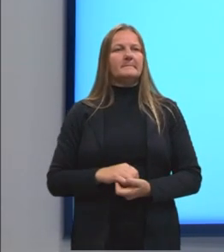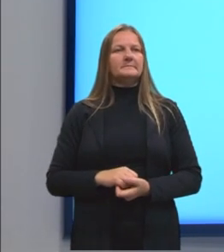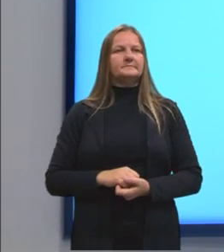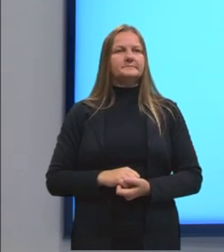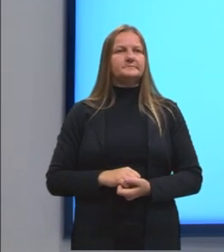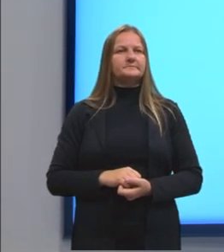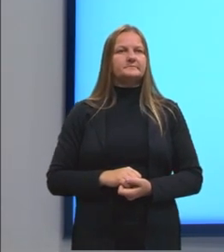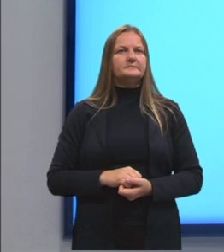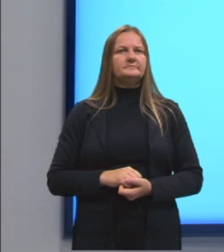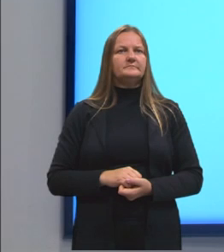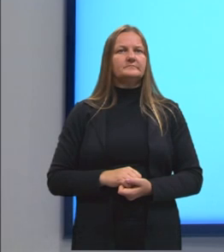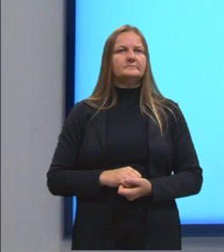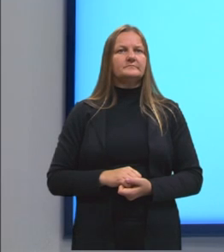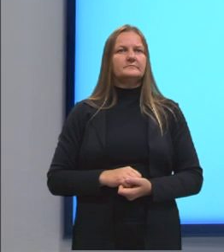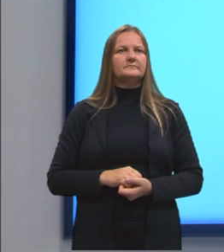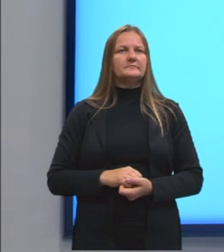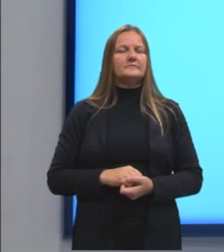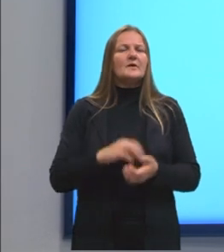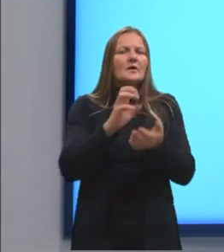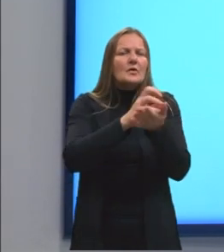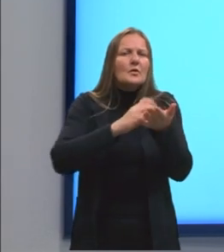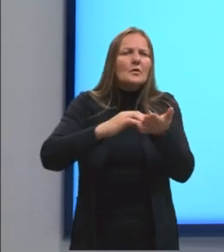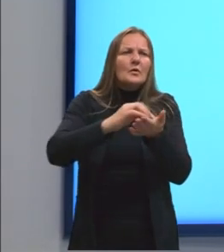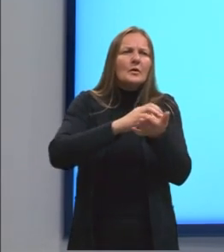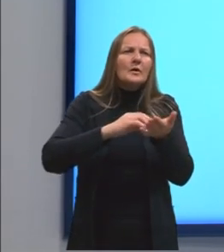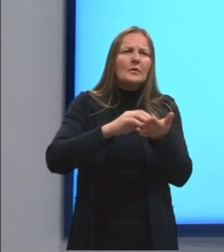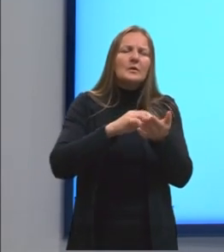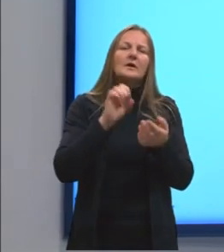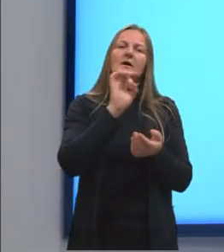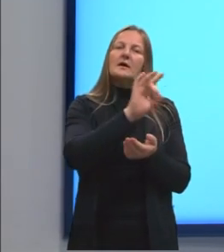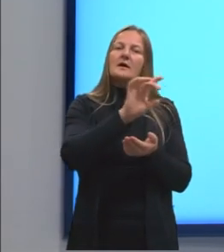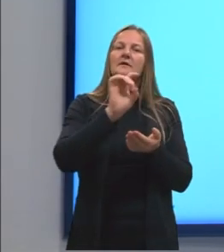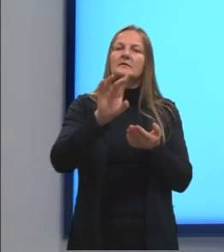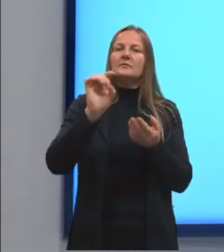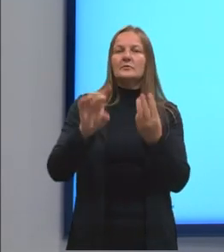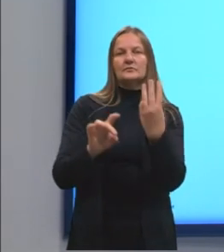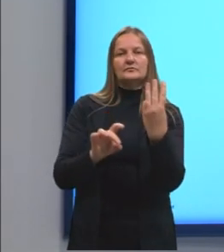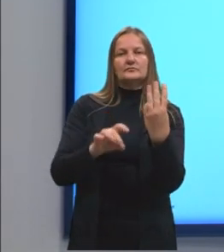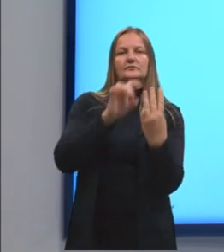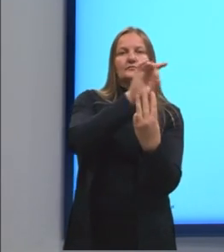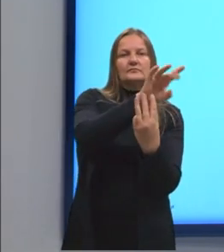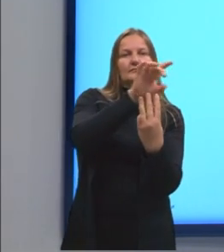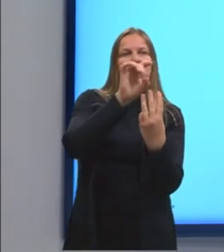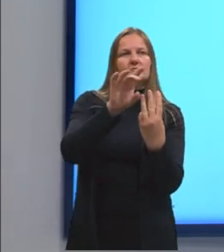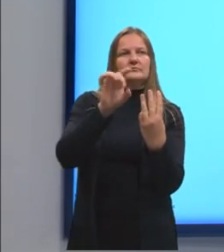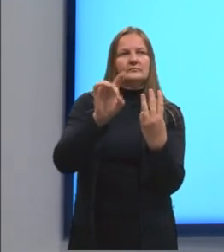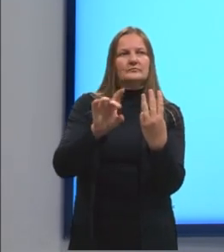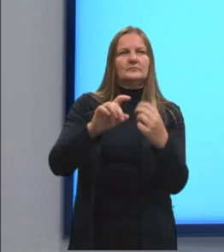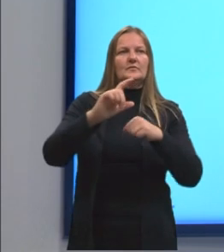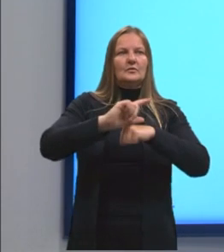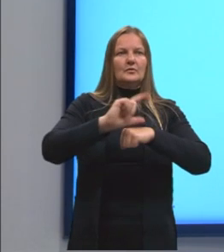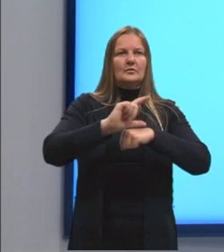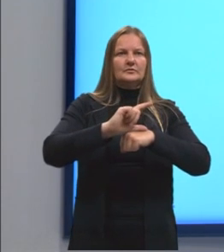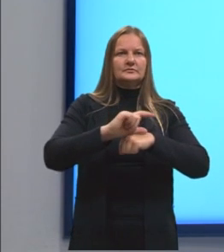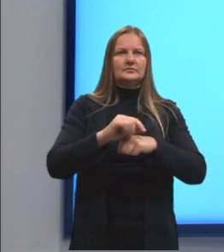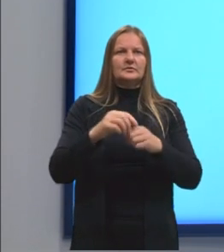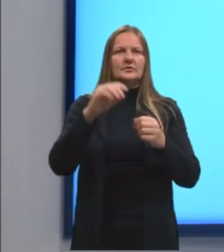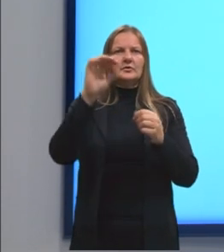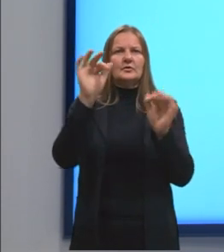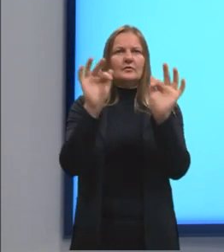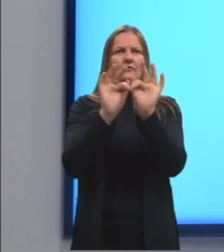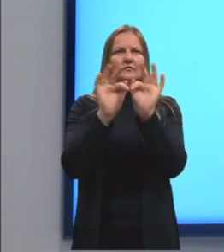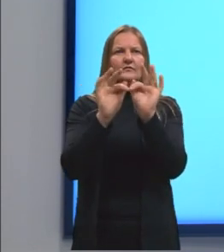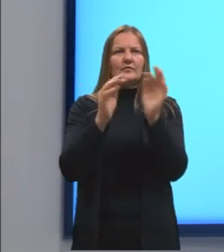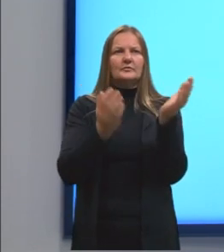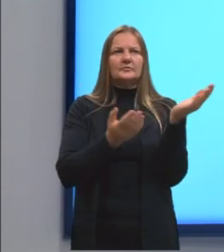Então, aqui, nós vamos calcular para cada uma das lojas. Eu coloquei aqui ao lado as fórmulas que a gente